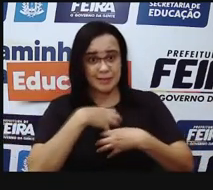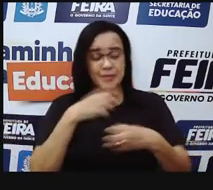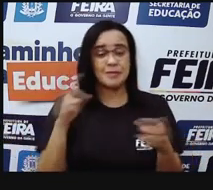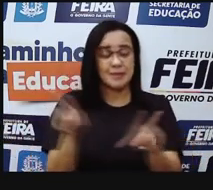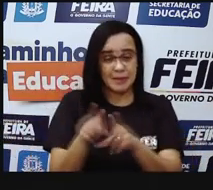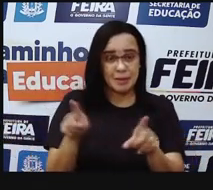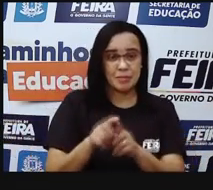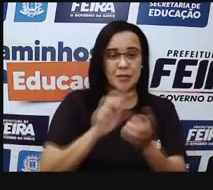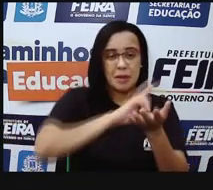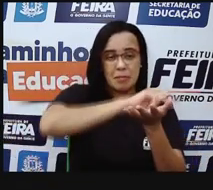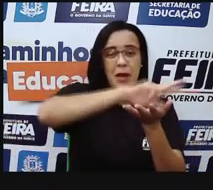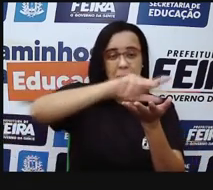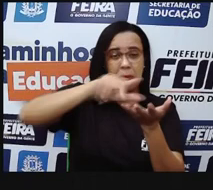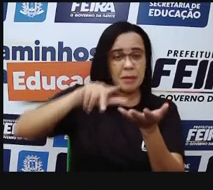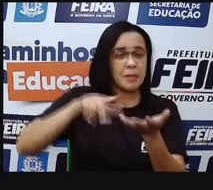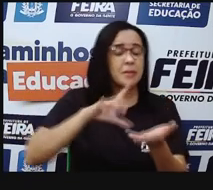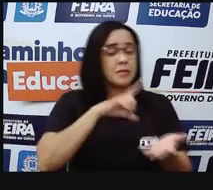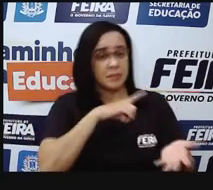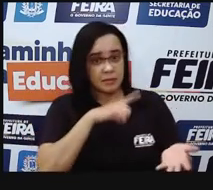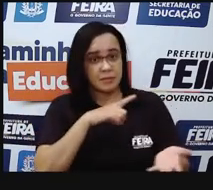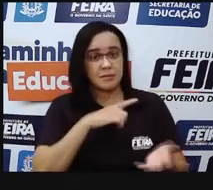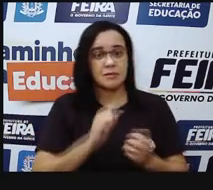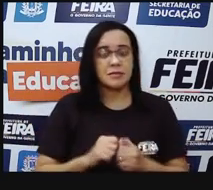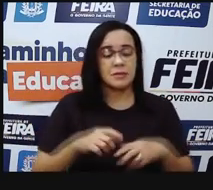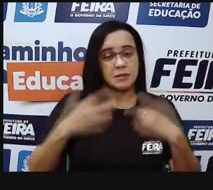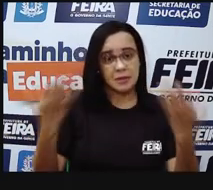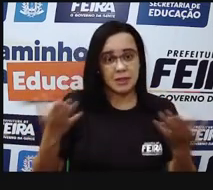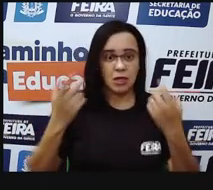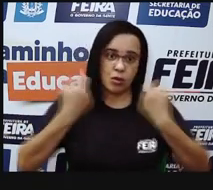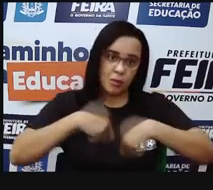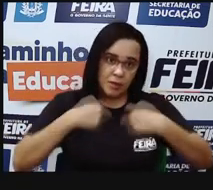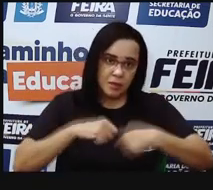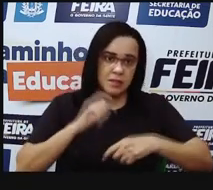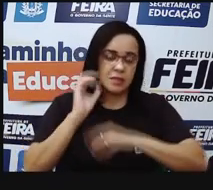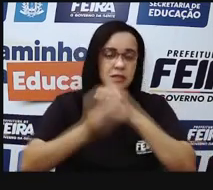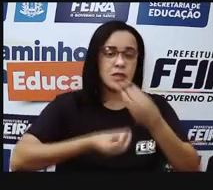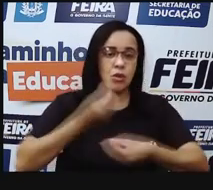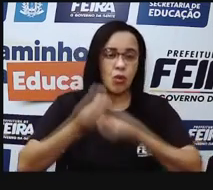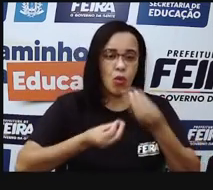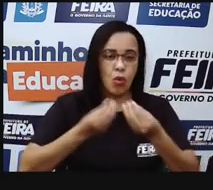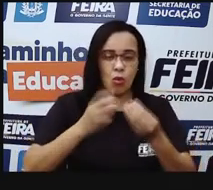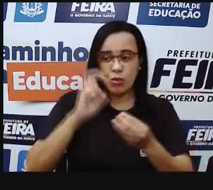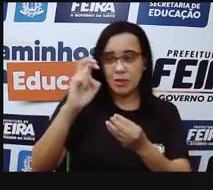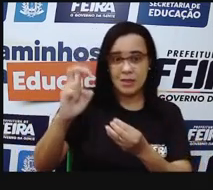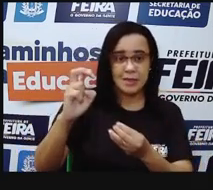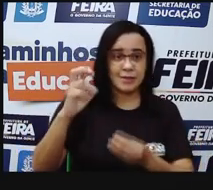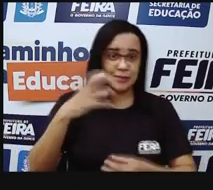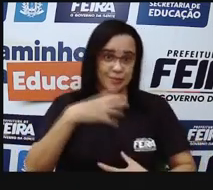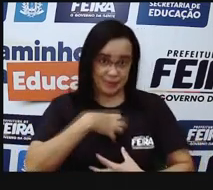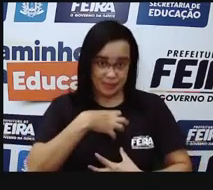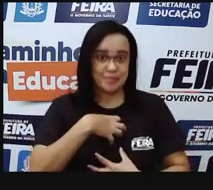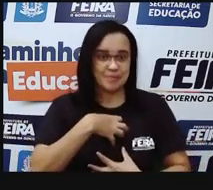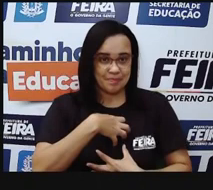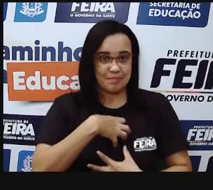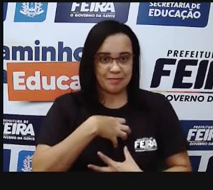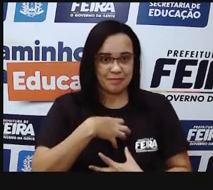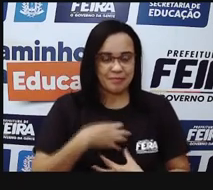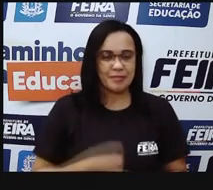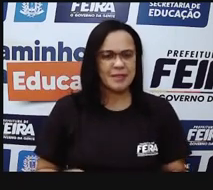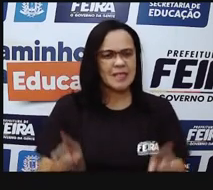ao nosso redor, né? Então, a gente precisa desses nossos sentidos, né? E dessa